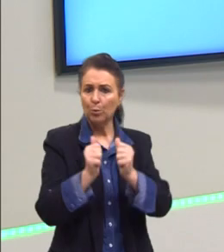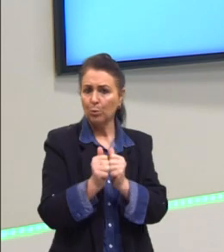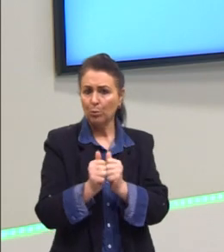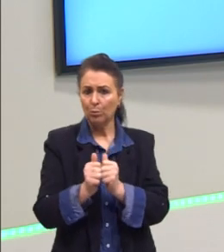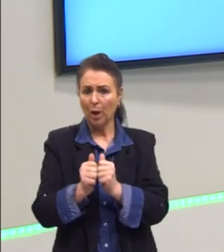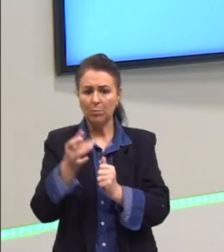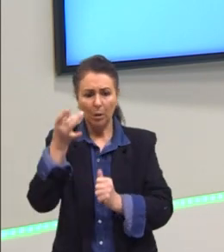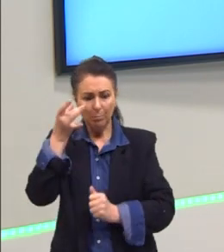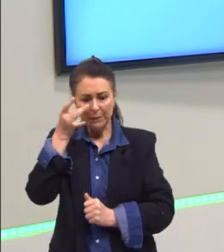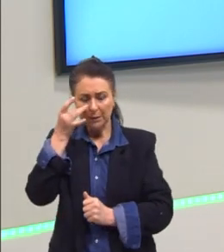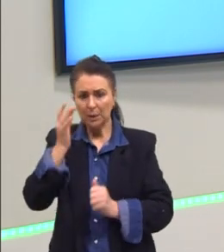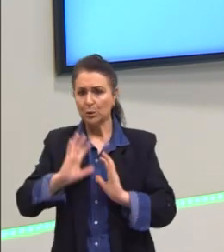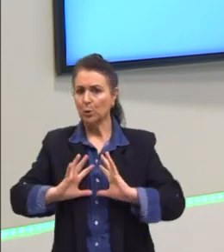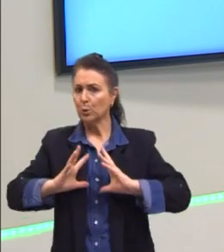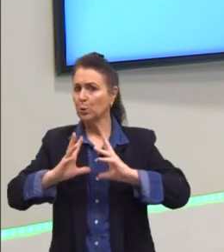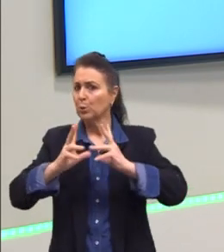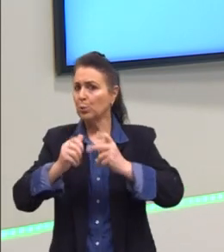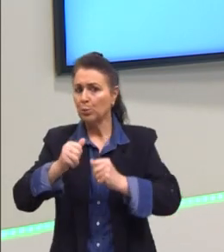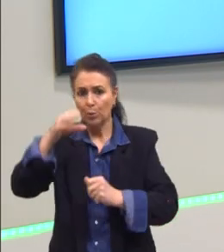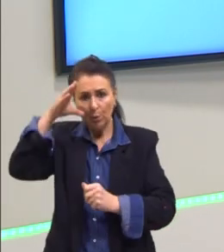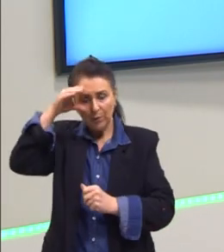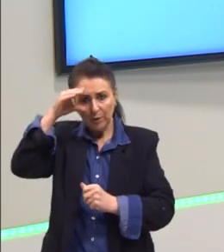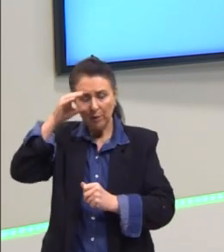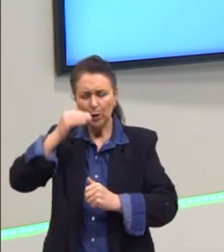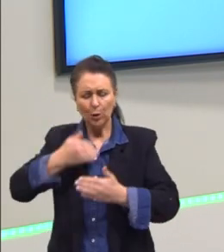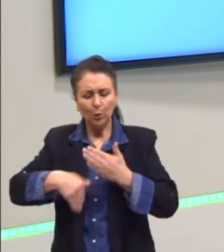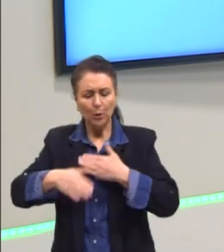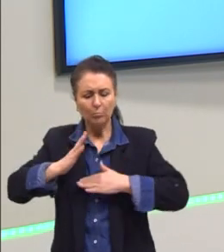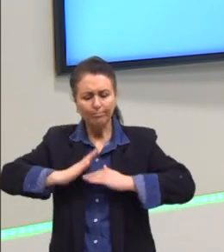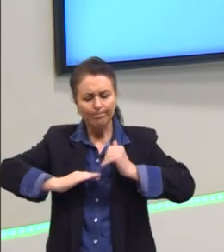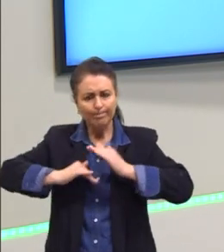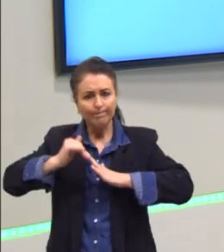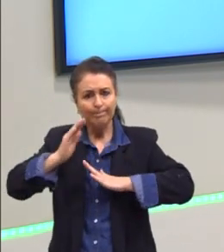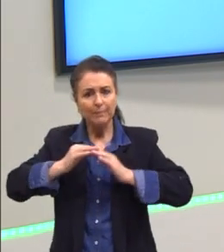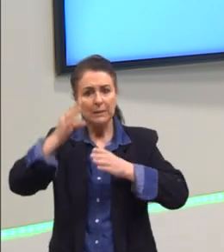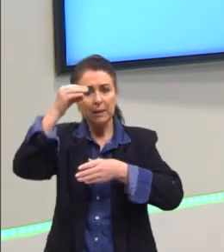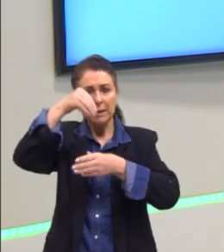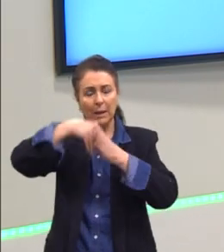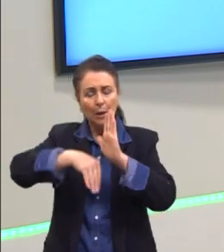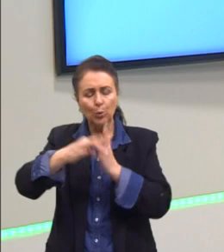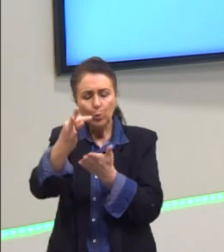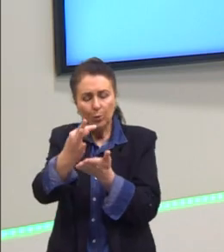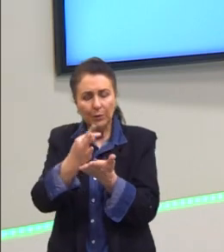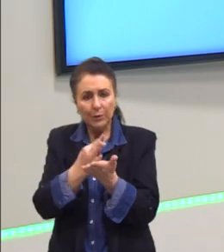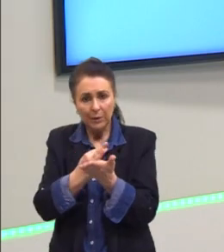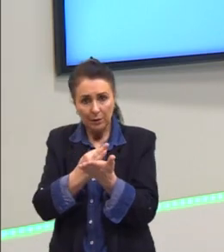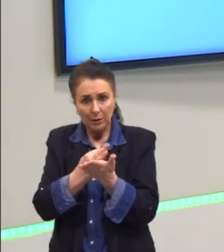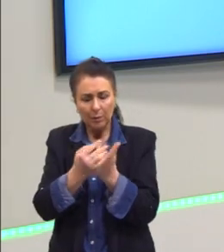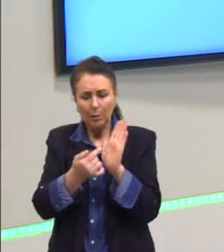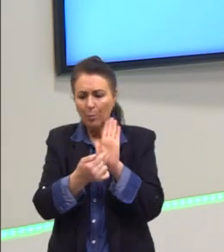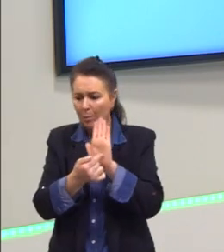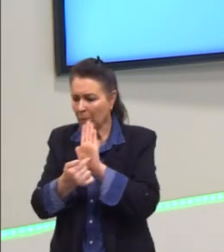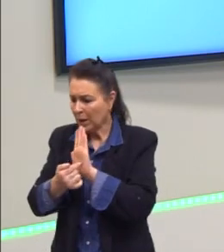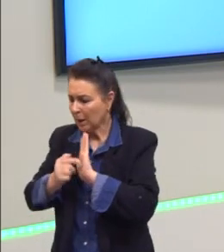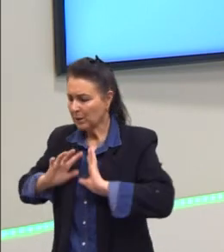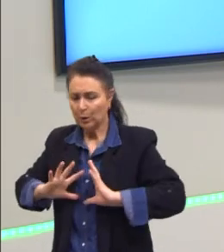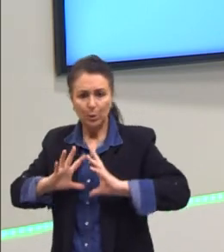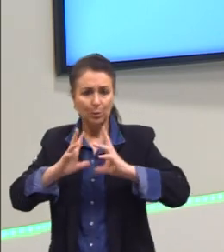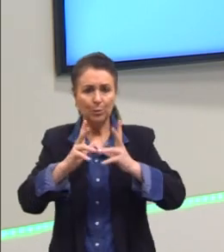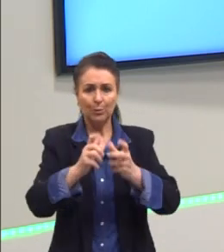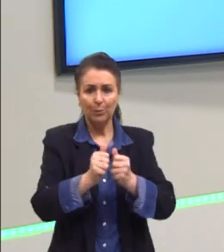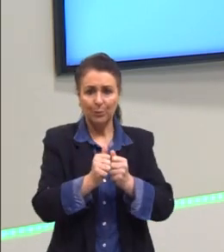Se vocês forem observar, ele está em todas as nossas construções. Dentro dos nossos textos, aparece em praticamente tudo o verbo to be.